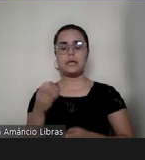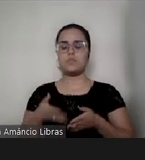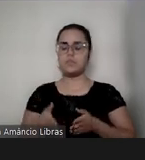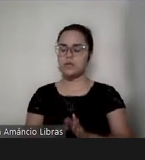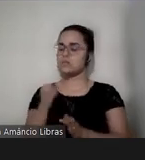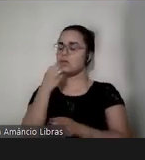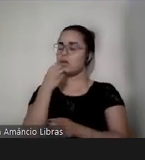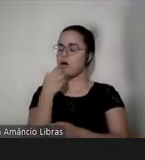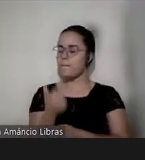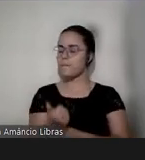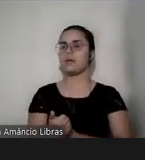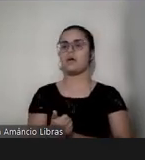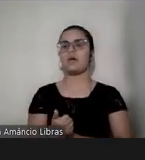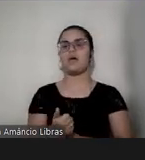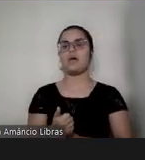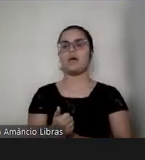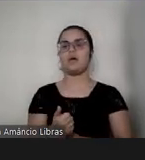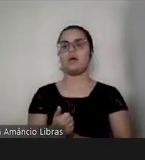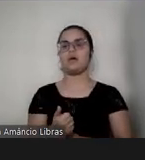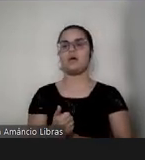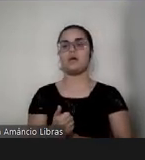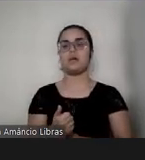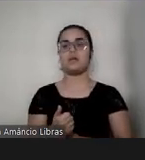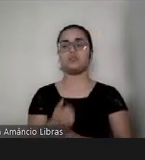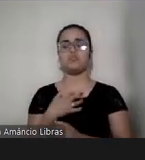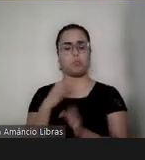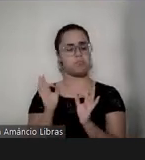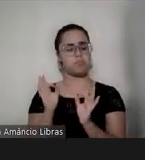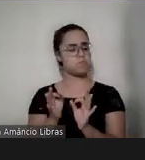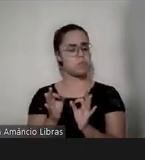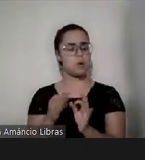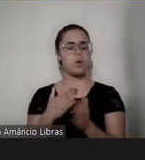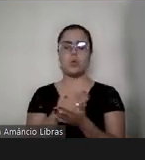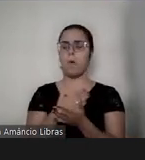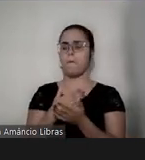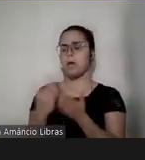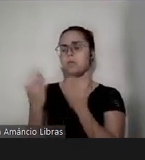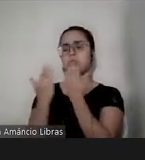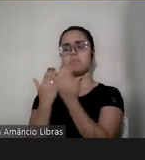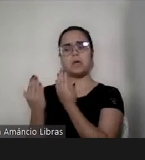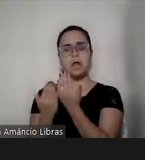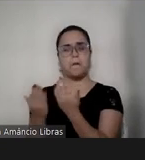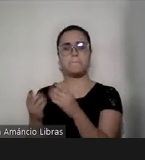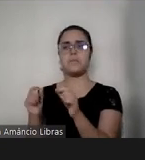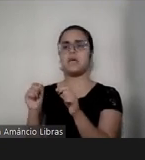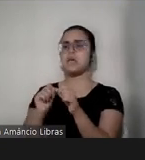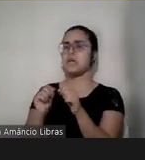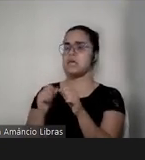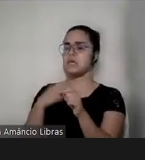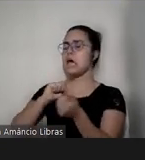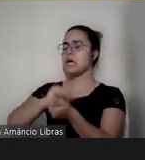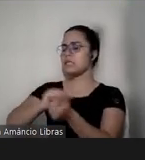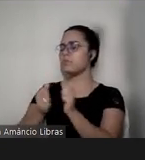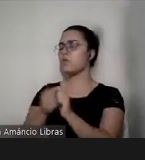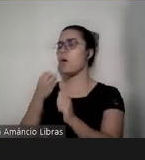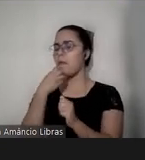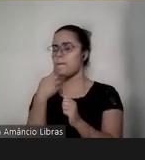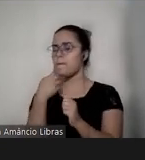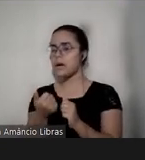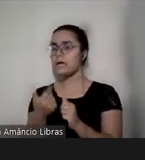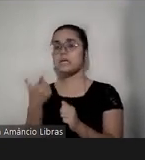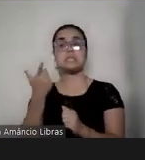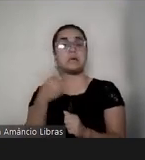certo, e começando as terapias, ele se adaptando muito bem, não teve problemas de